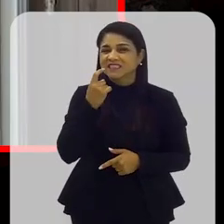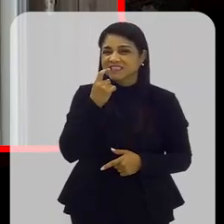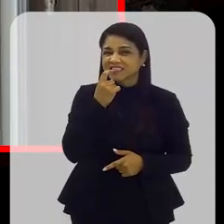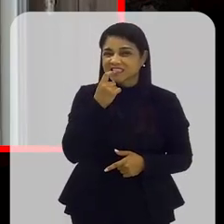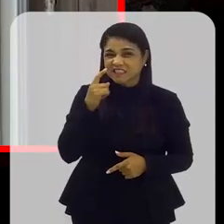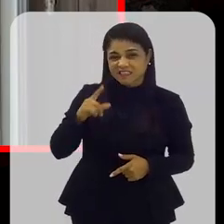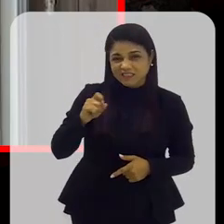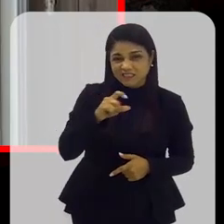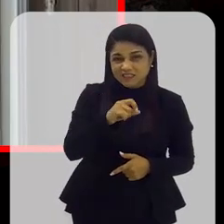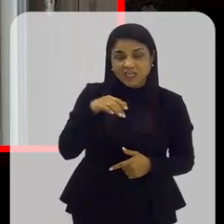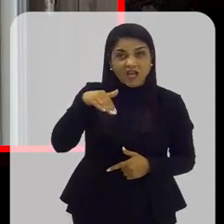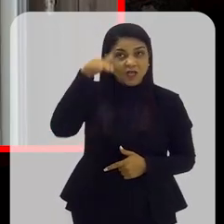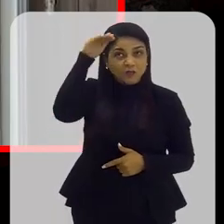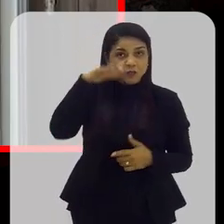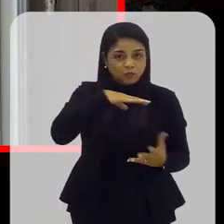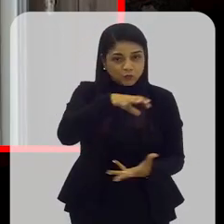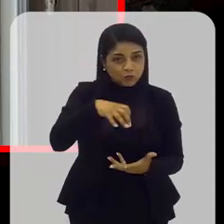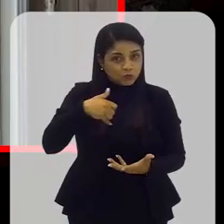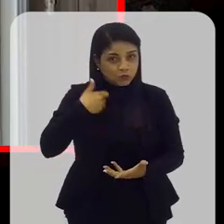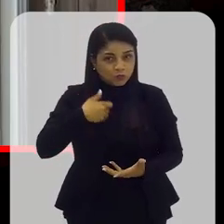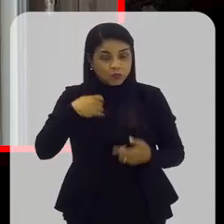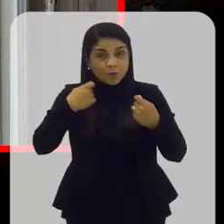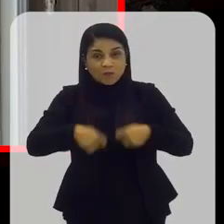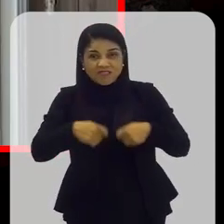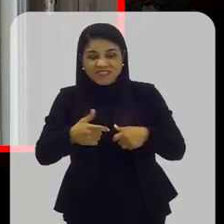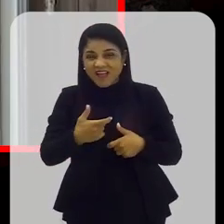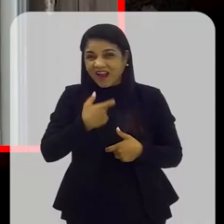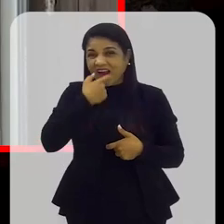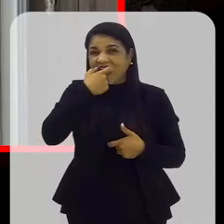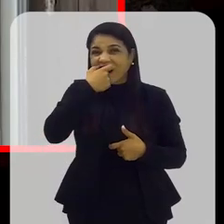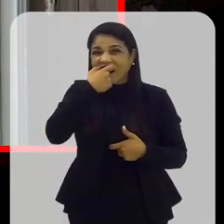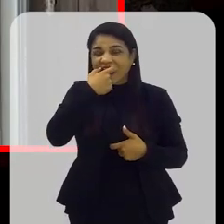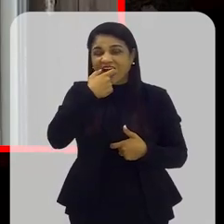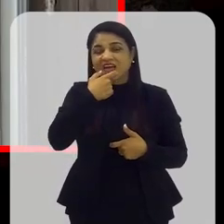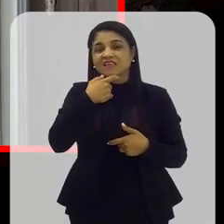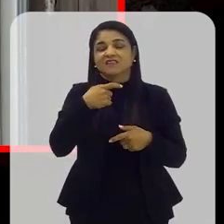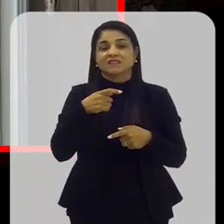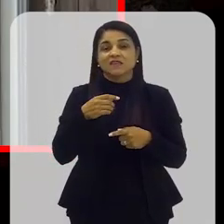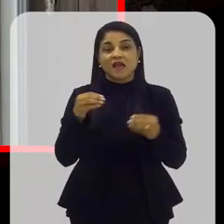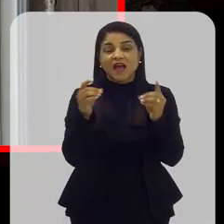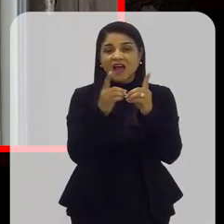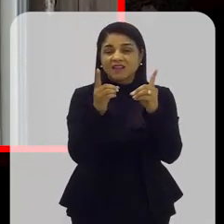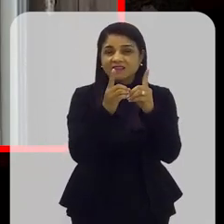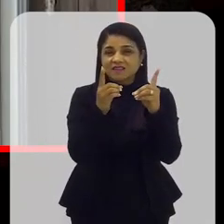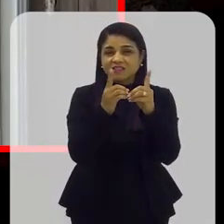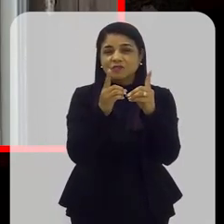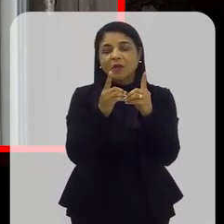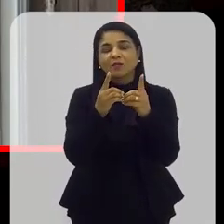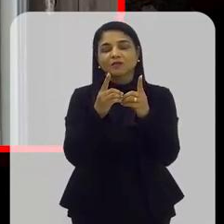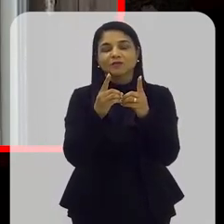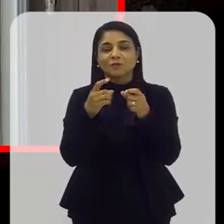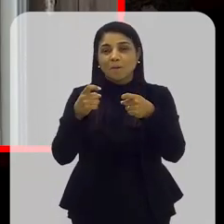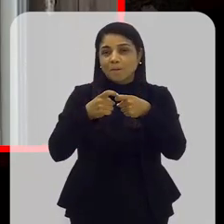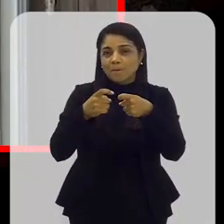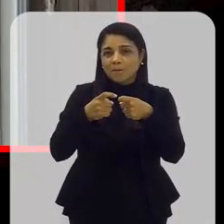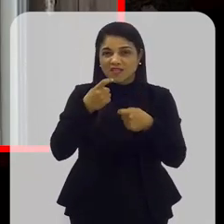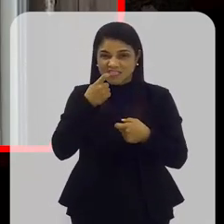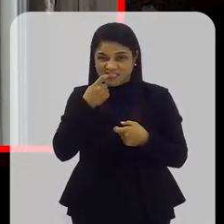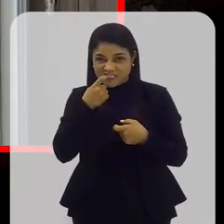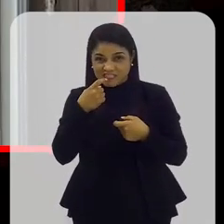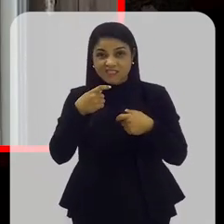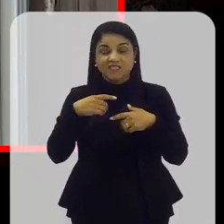grande parte dos adultos e os idosos precisam de próteses dentárias e de atendimentos odontológicos. Esse